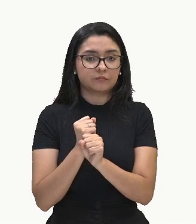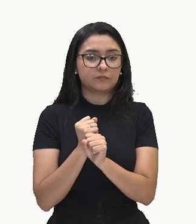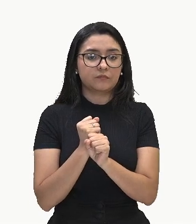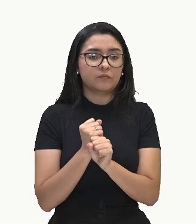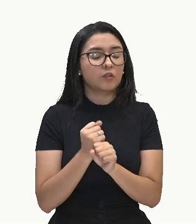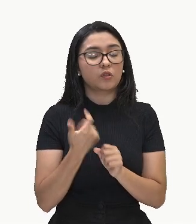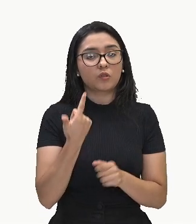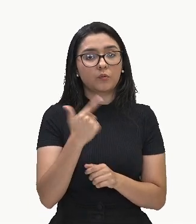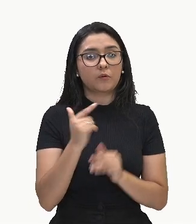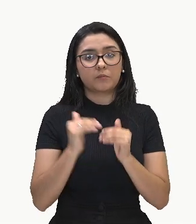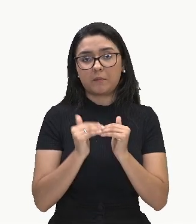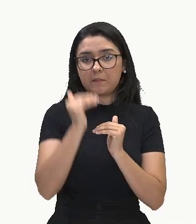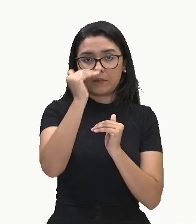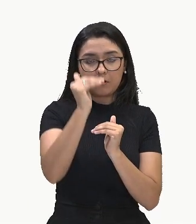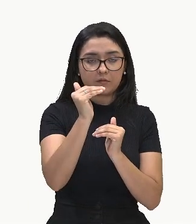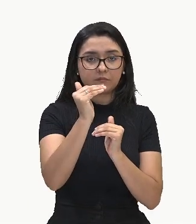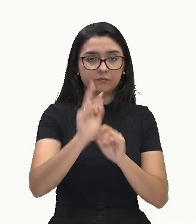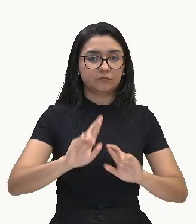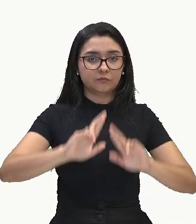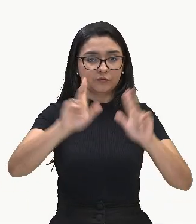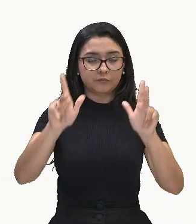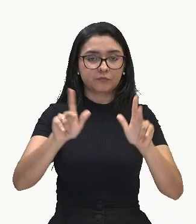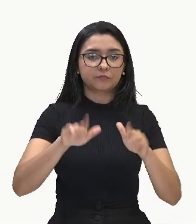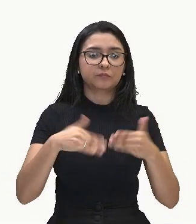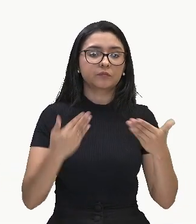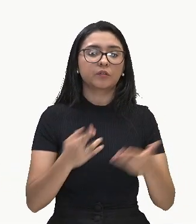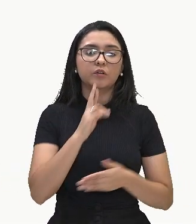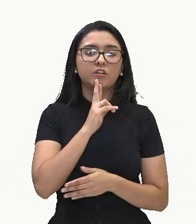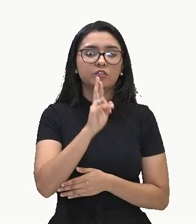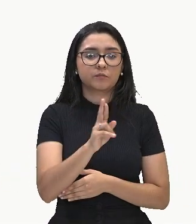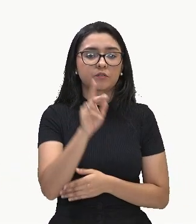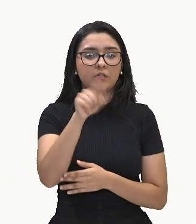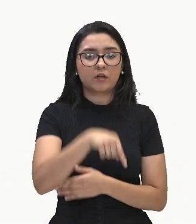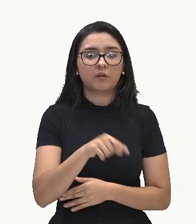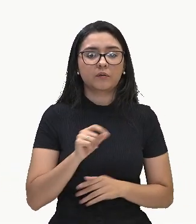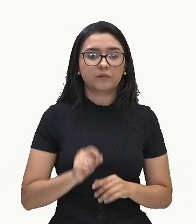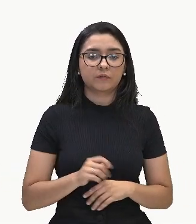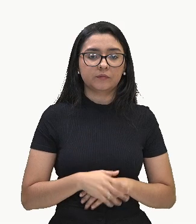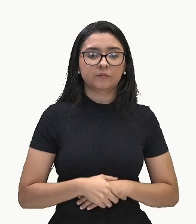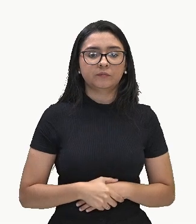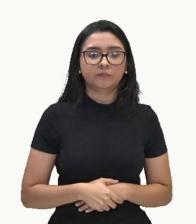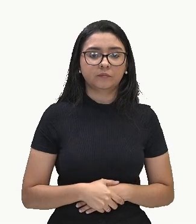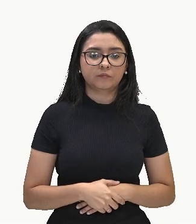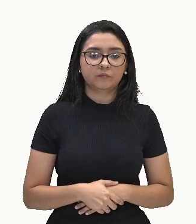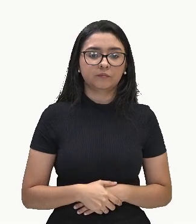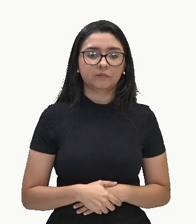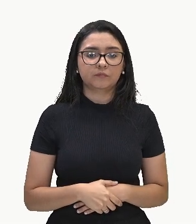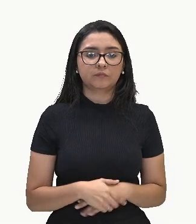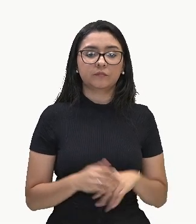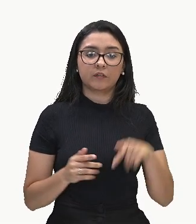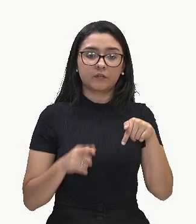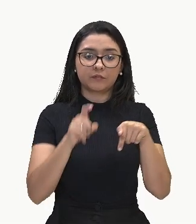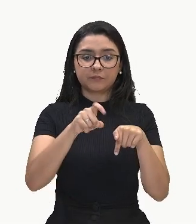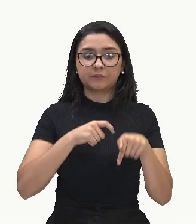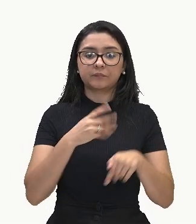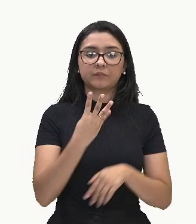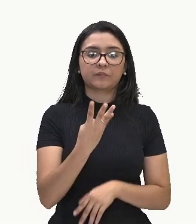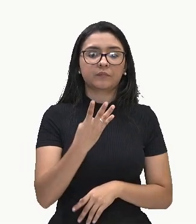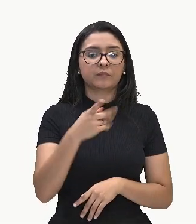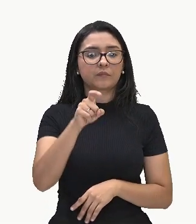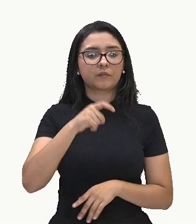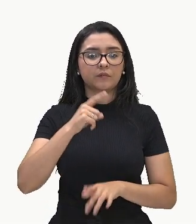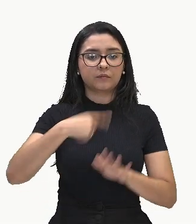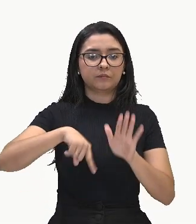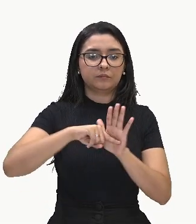a mais. Então, meu resultado aqui vai ser, que é o meu quociente, 4X menos 1,